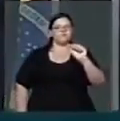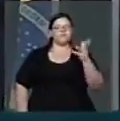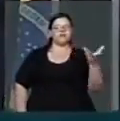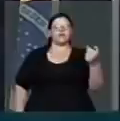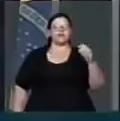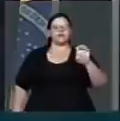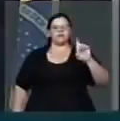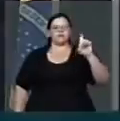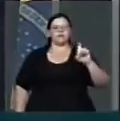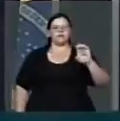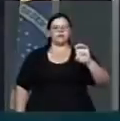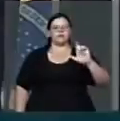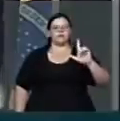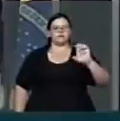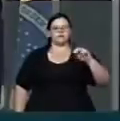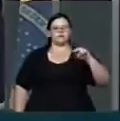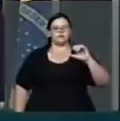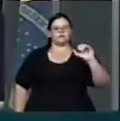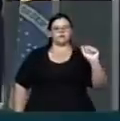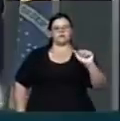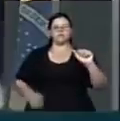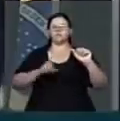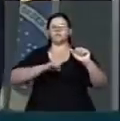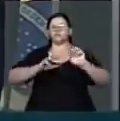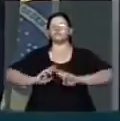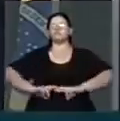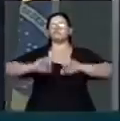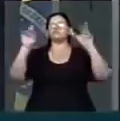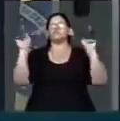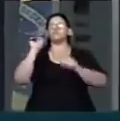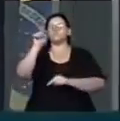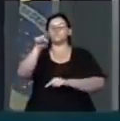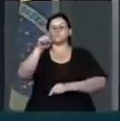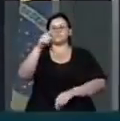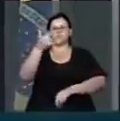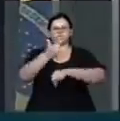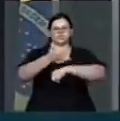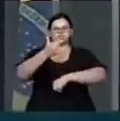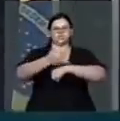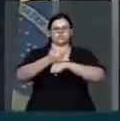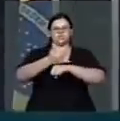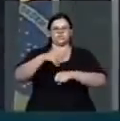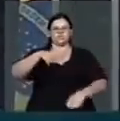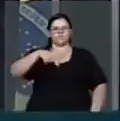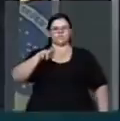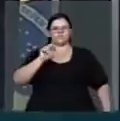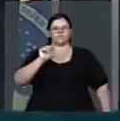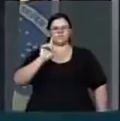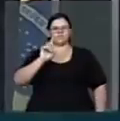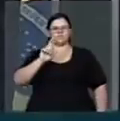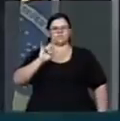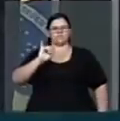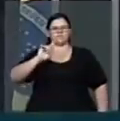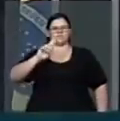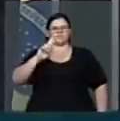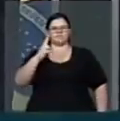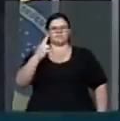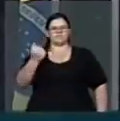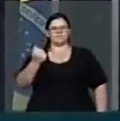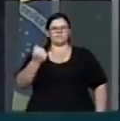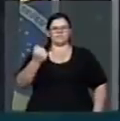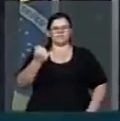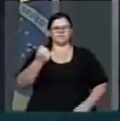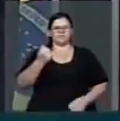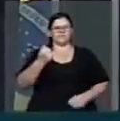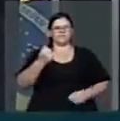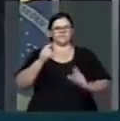diferenciado. Ele é tratado de chefe de quadrilha. Chefe de quadrilha,